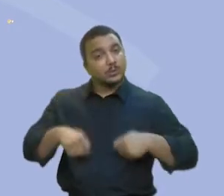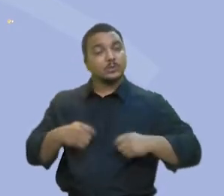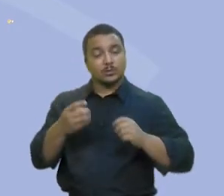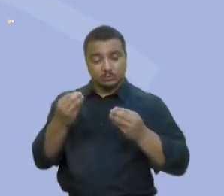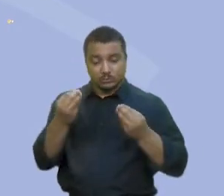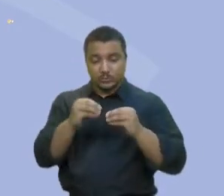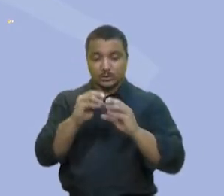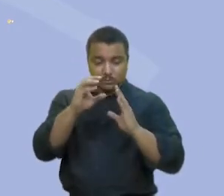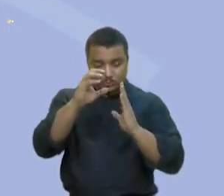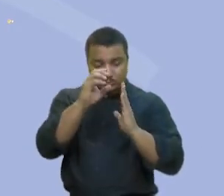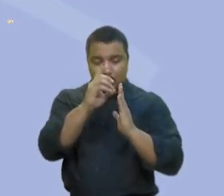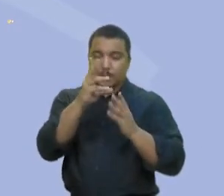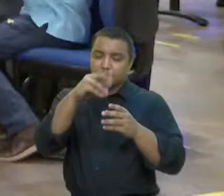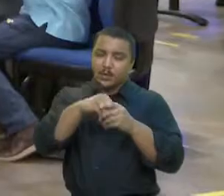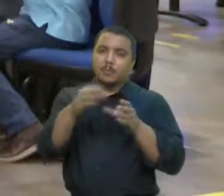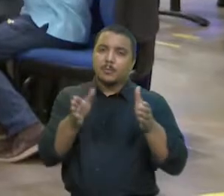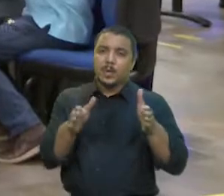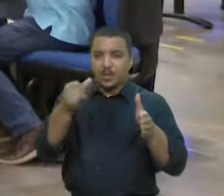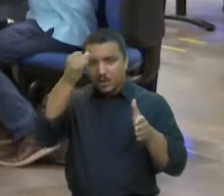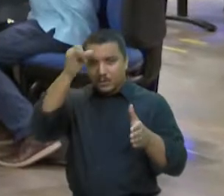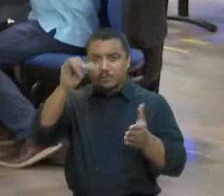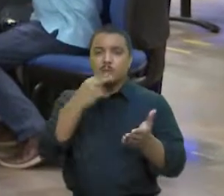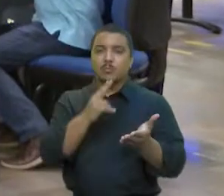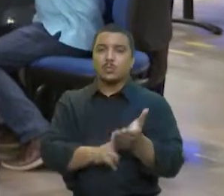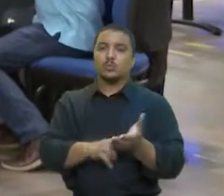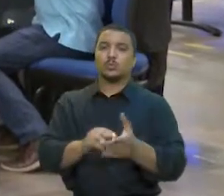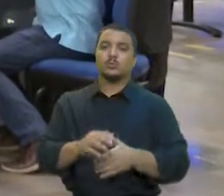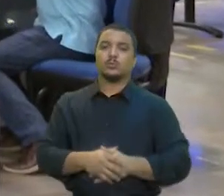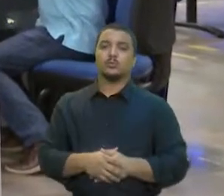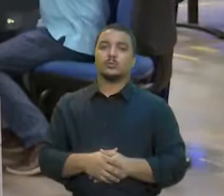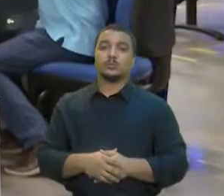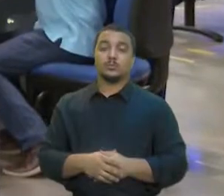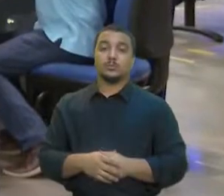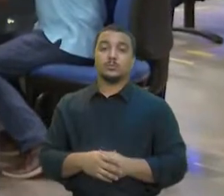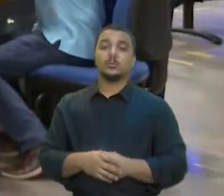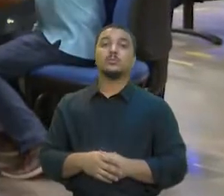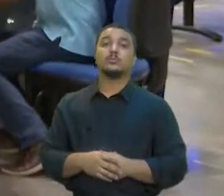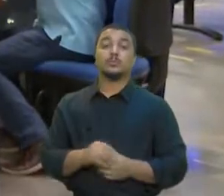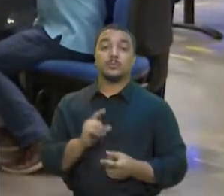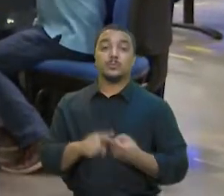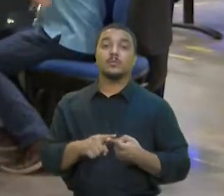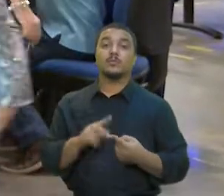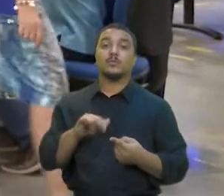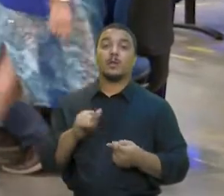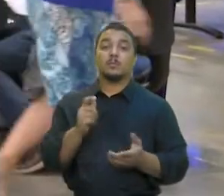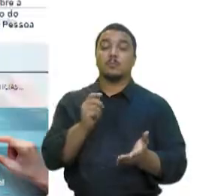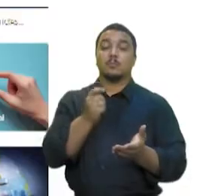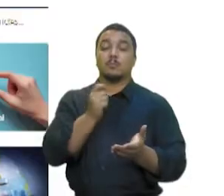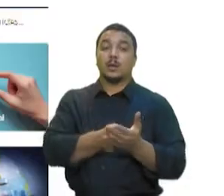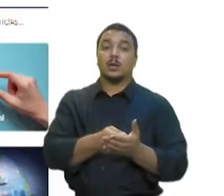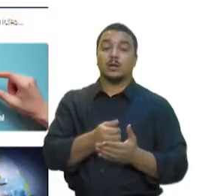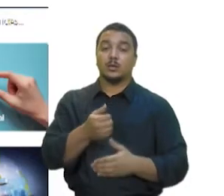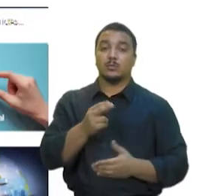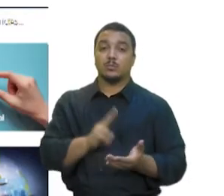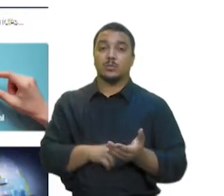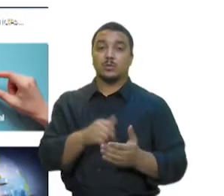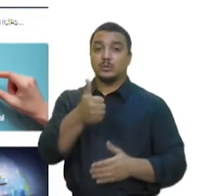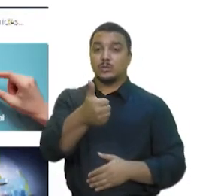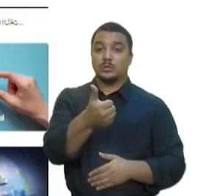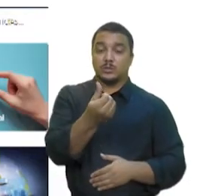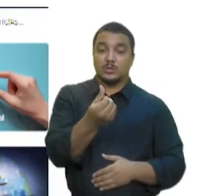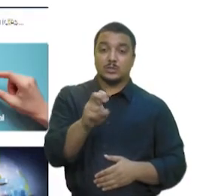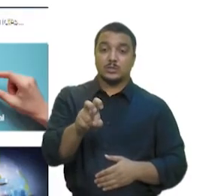evitando, assim, multa. Quem perdeu o prazo de envio da declaração terá de pagar multa de R$ 165